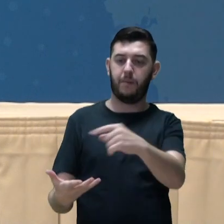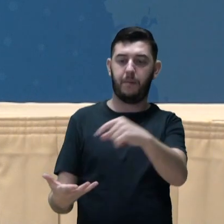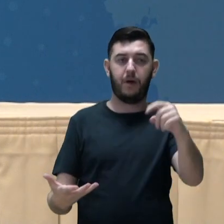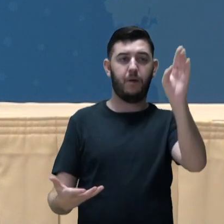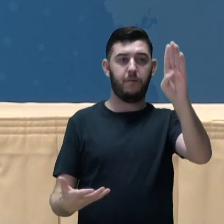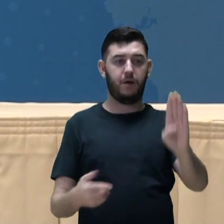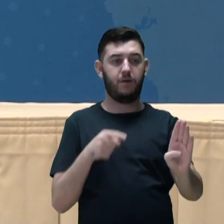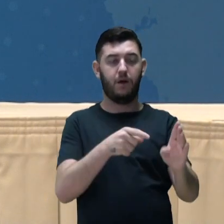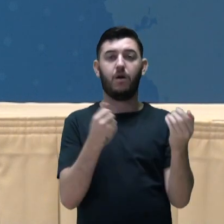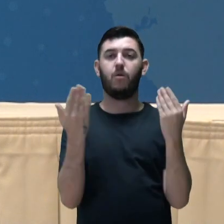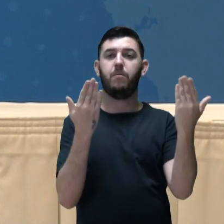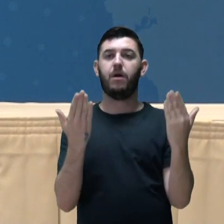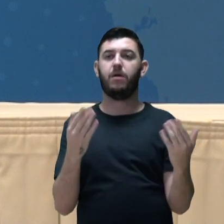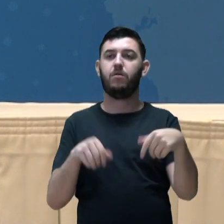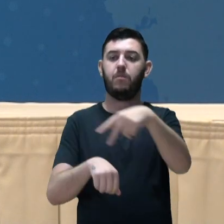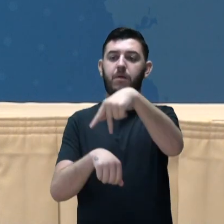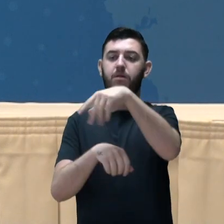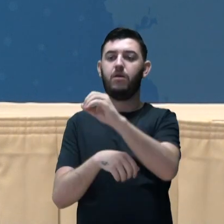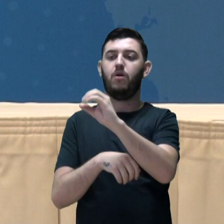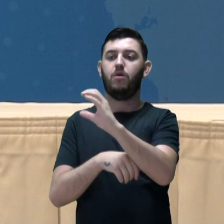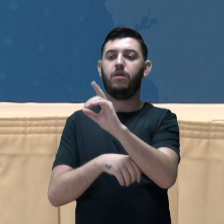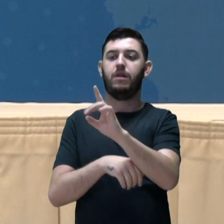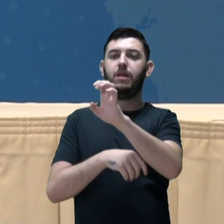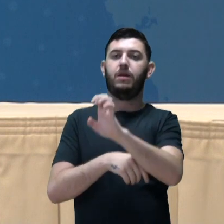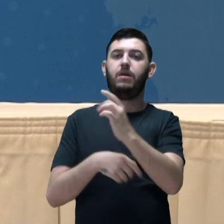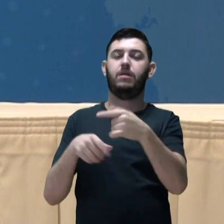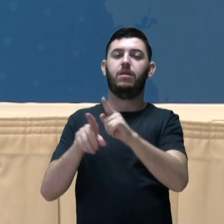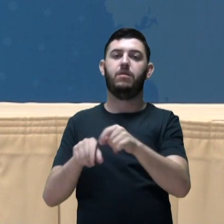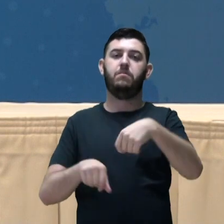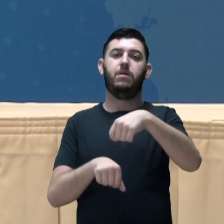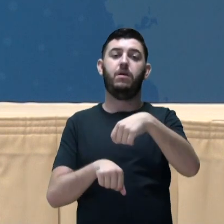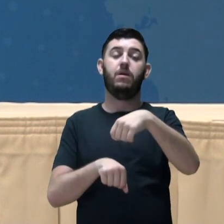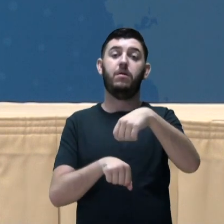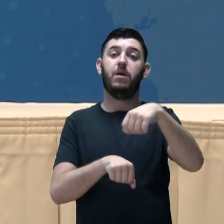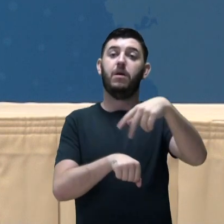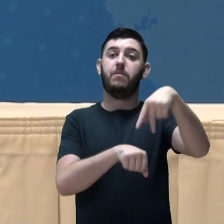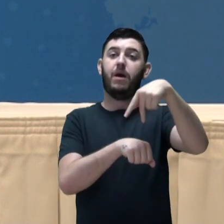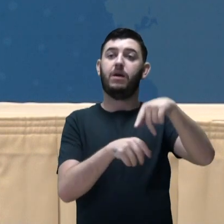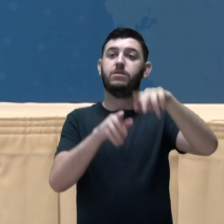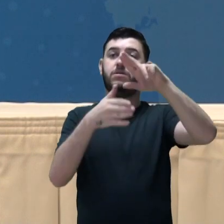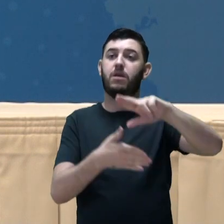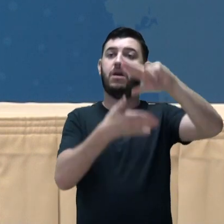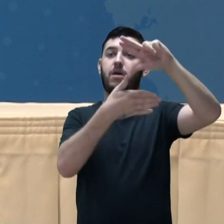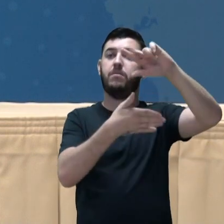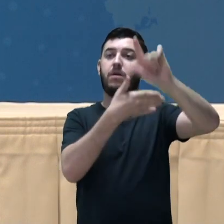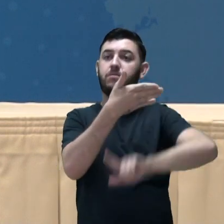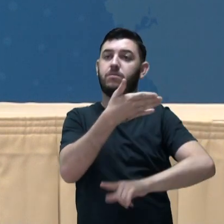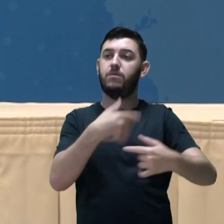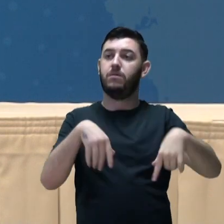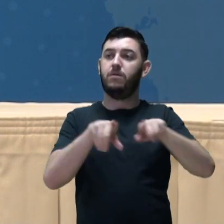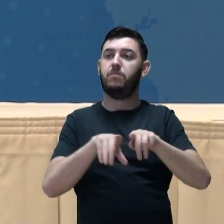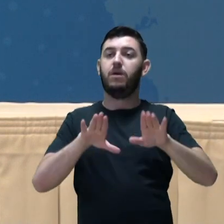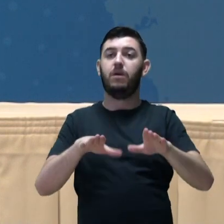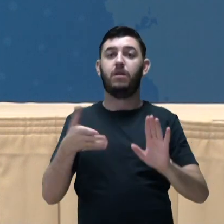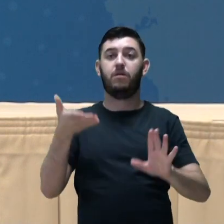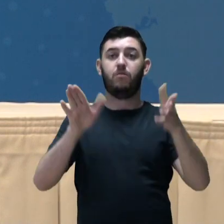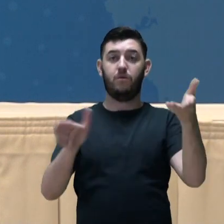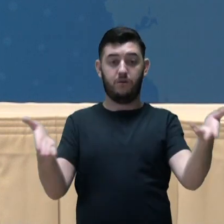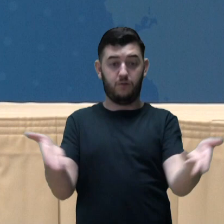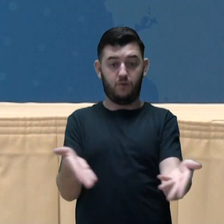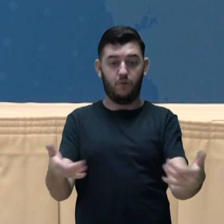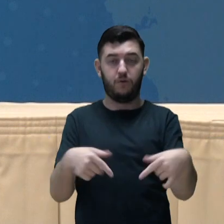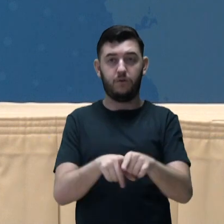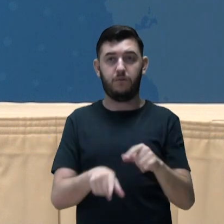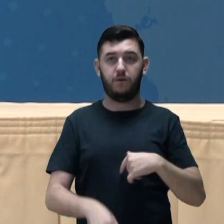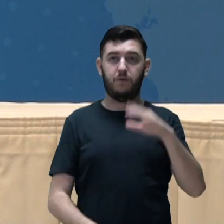tanto com os países da OCDE, quanto com países da América Latina. E, no cenário atual,